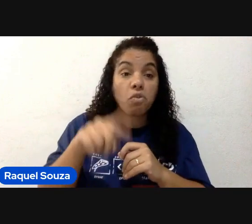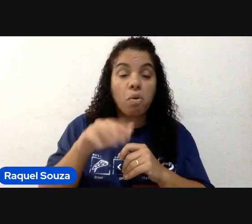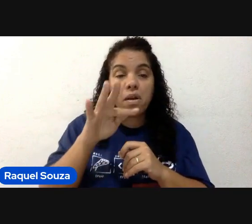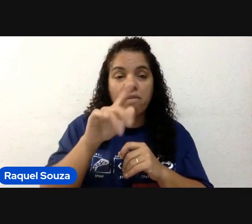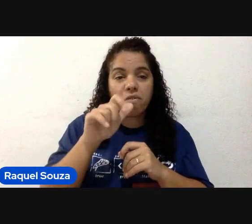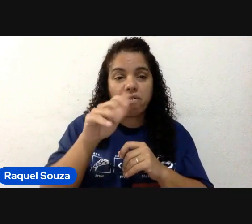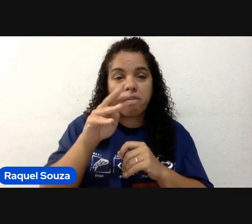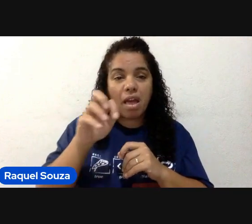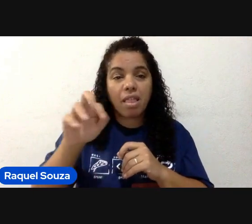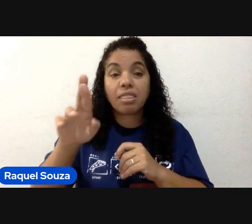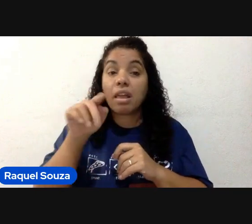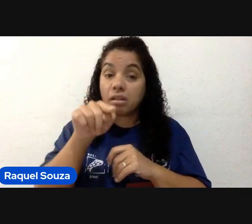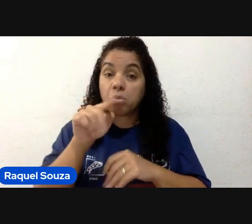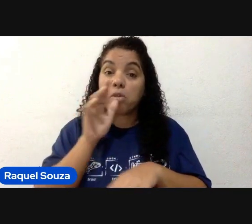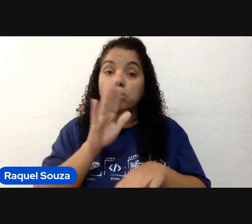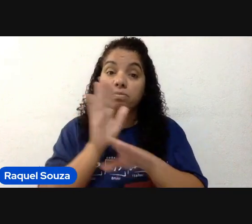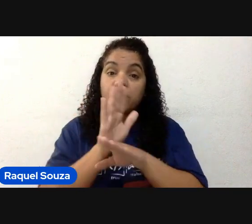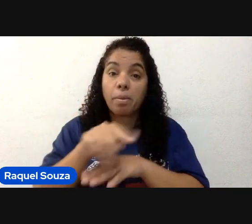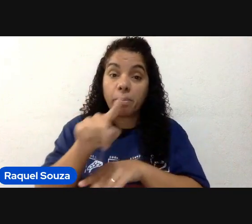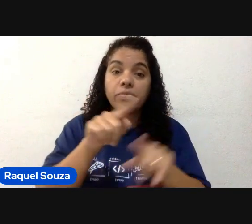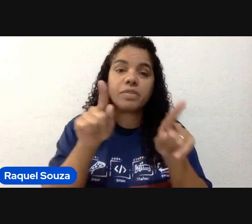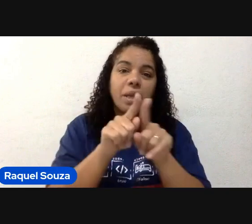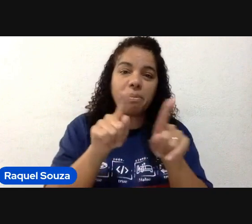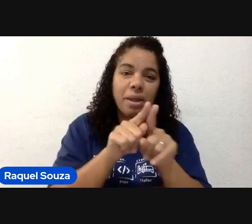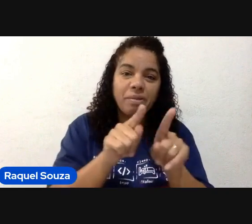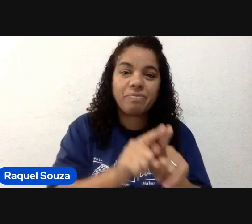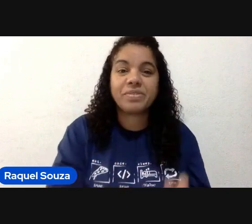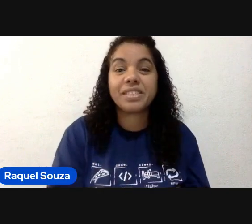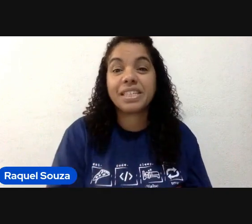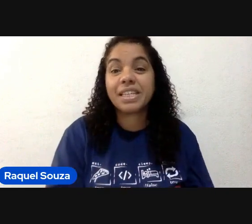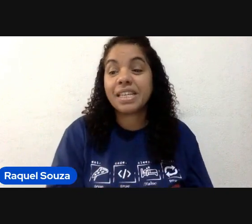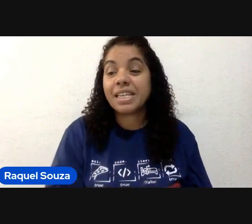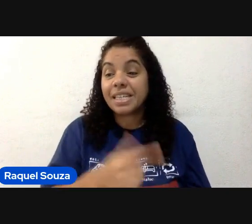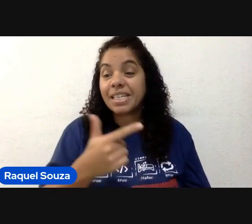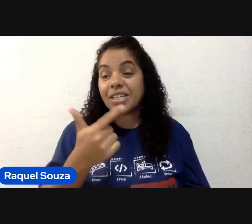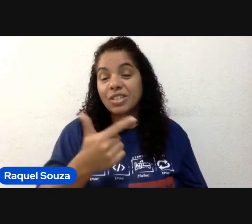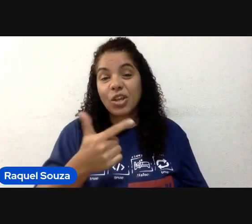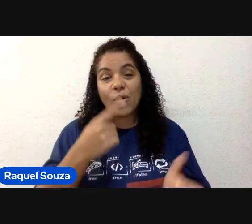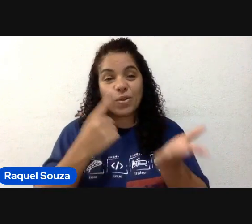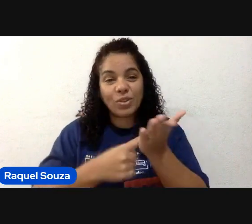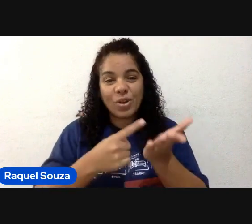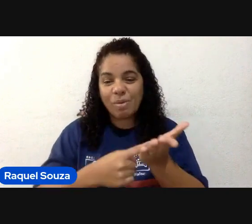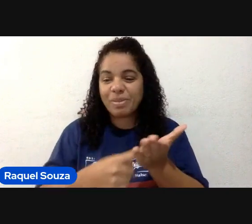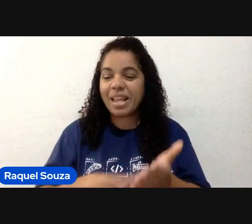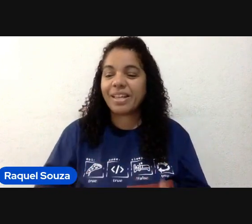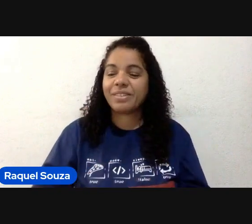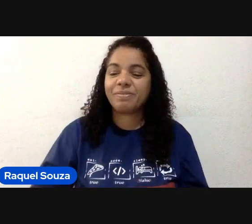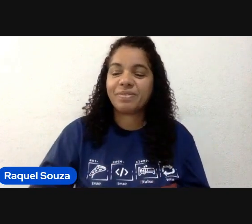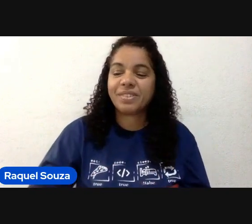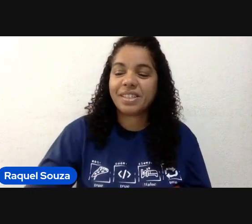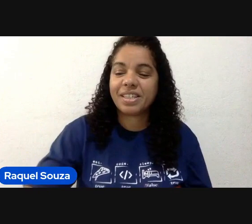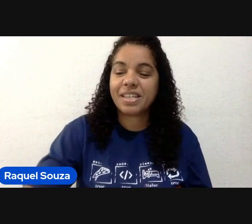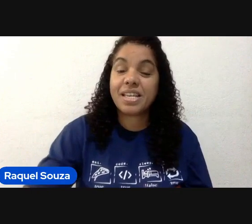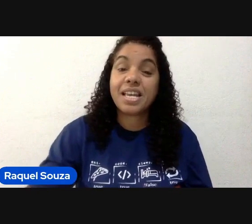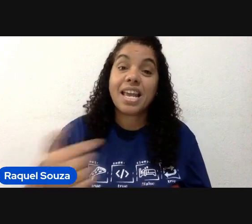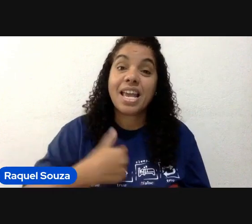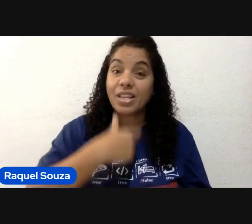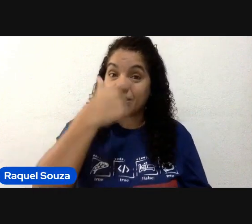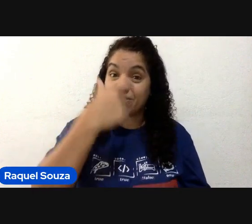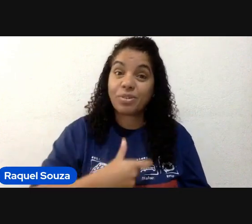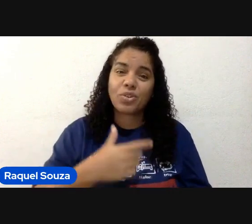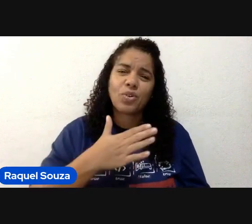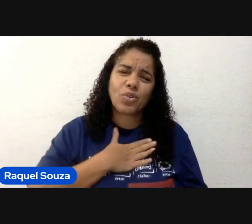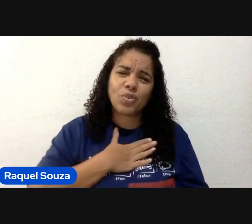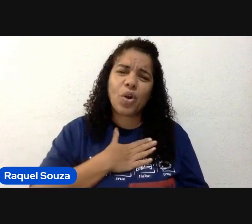Então, isso aqui pode agregar também para você. E o segundo combinado é que eu sou uma pessoa que gosta de almoçar